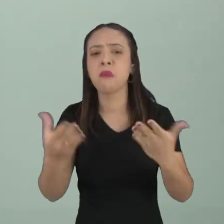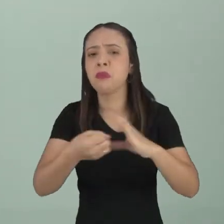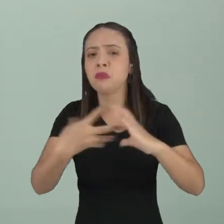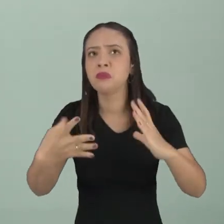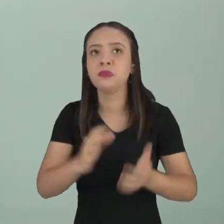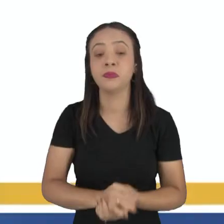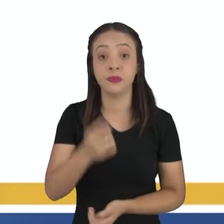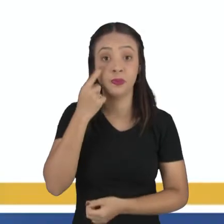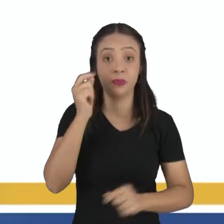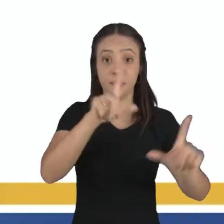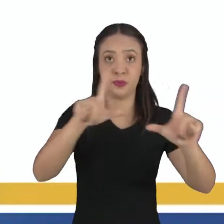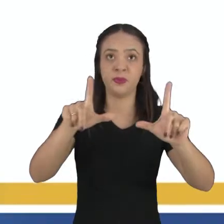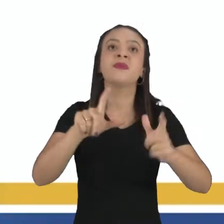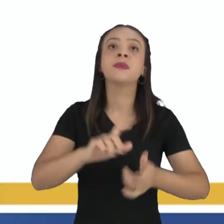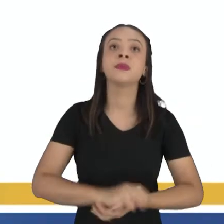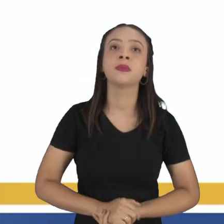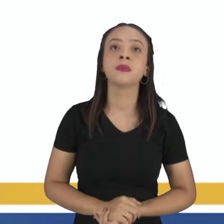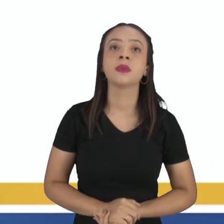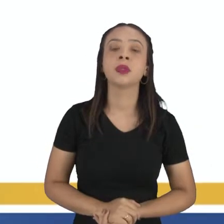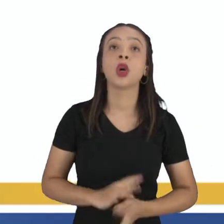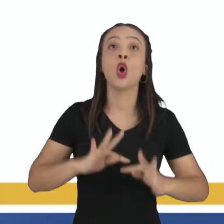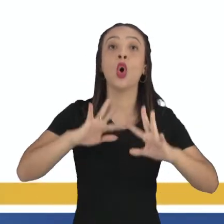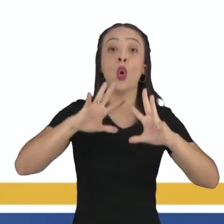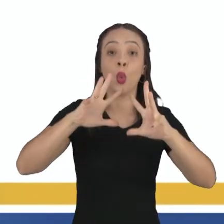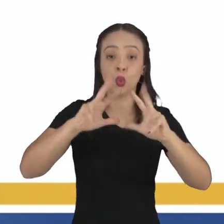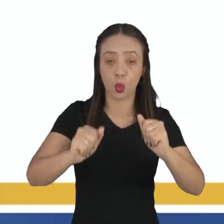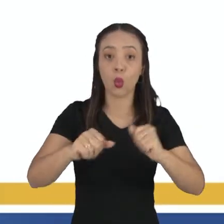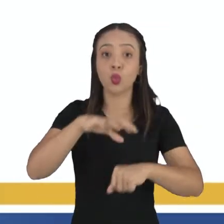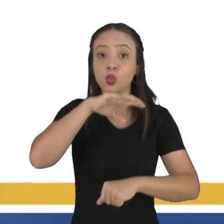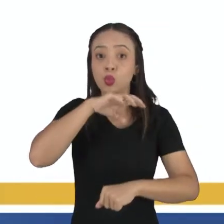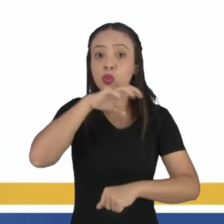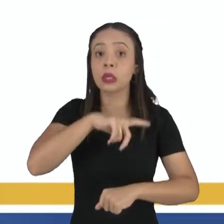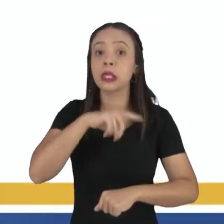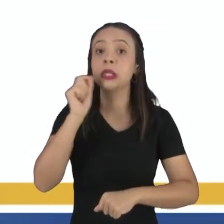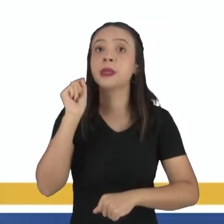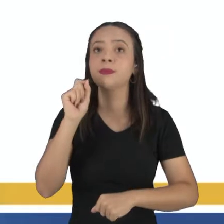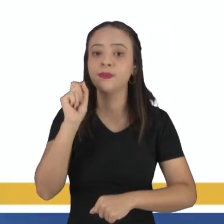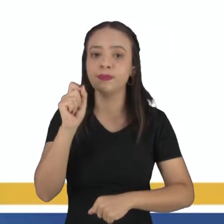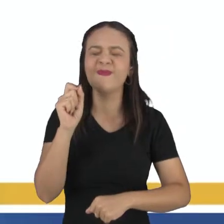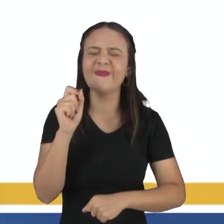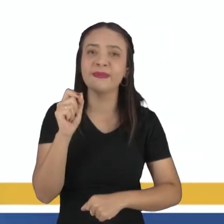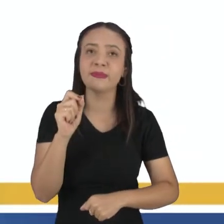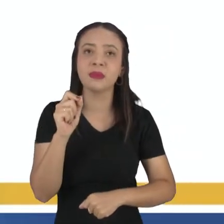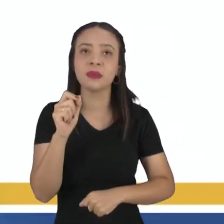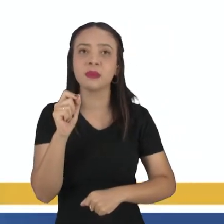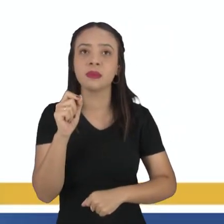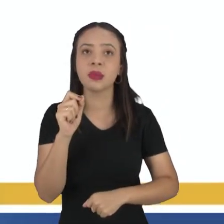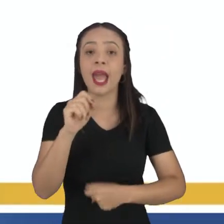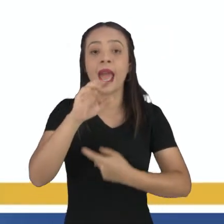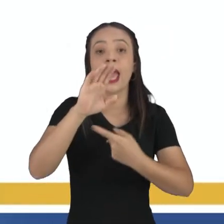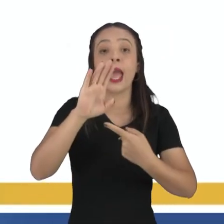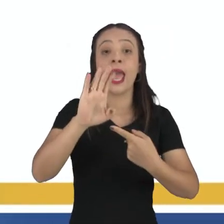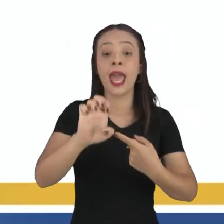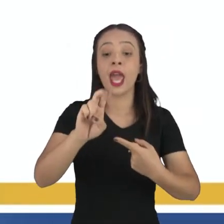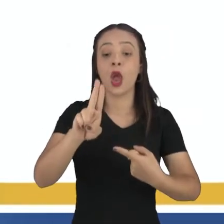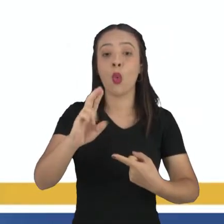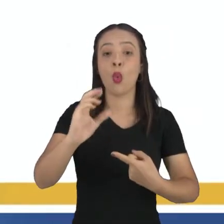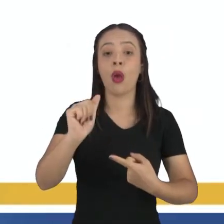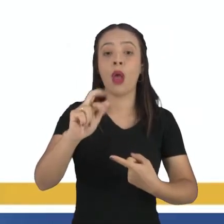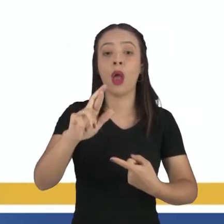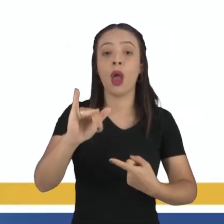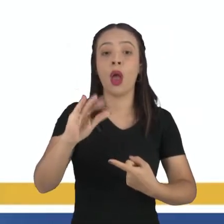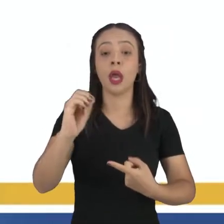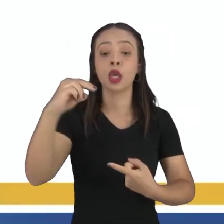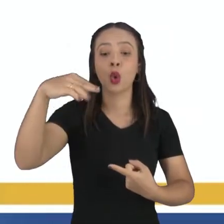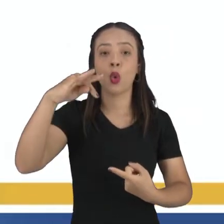Está ali na telinha, vamos lá. Todos os animais, todos os seres que estão dentro do reino animal são eucariontes. Eu já falei